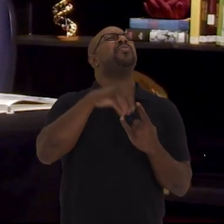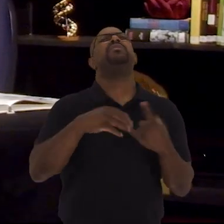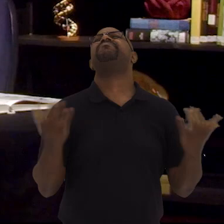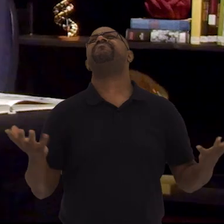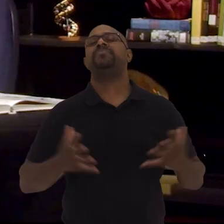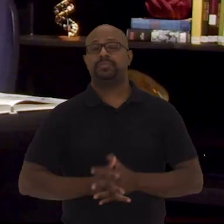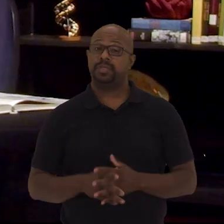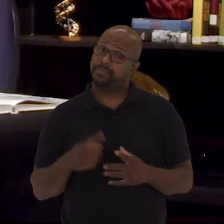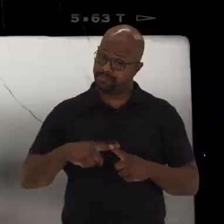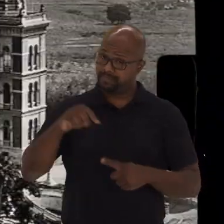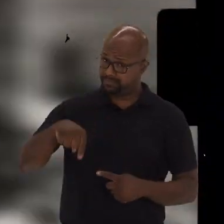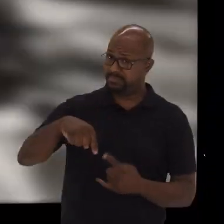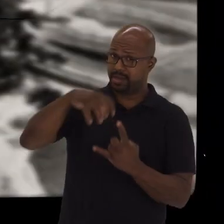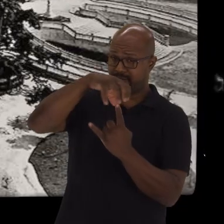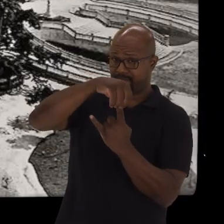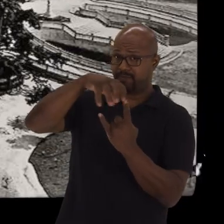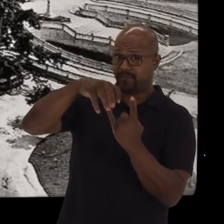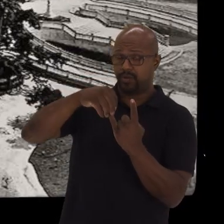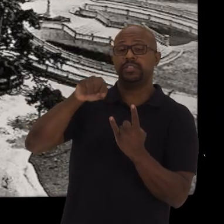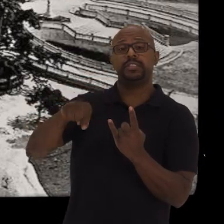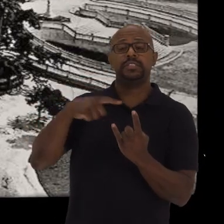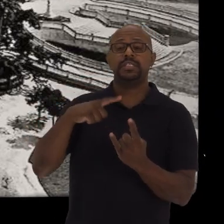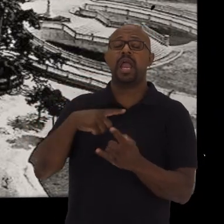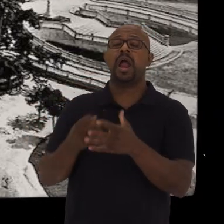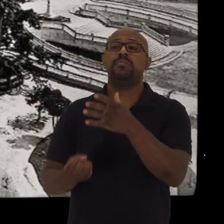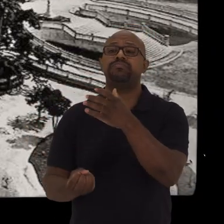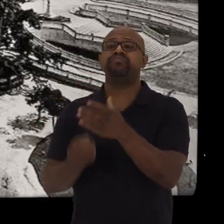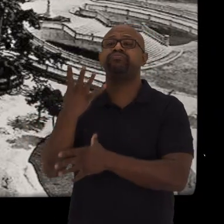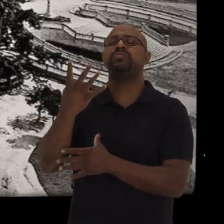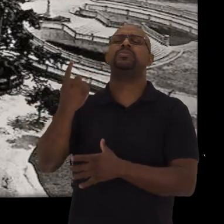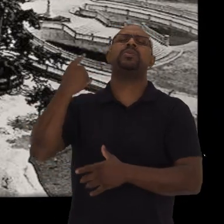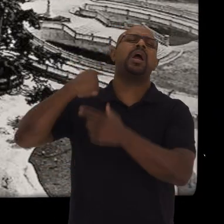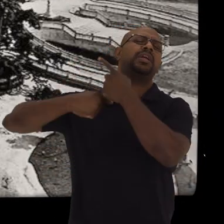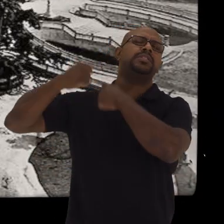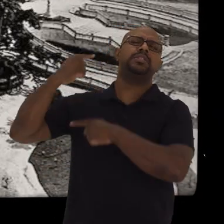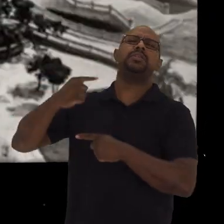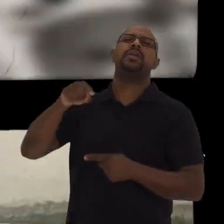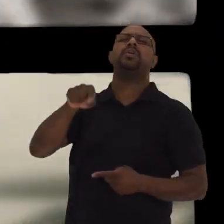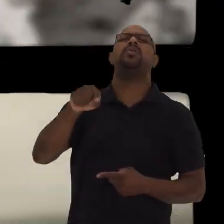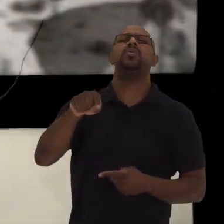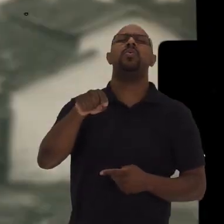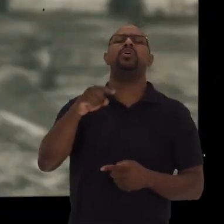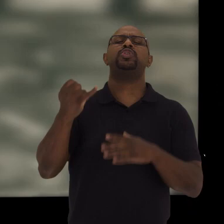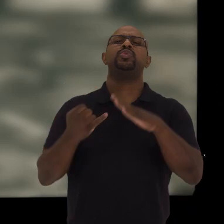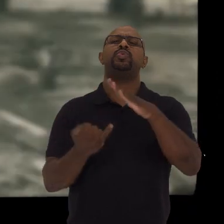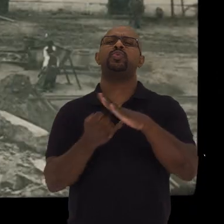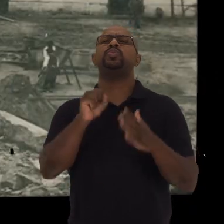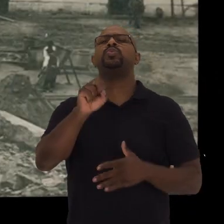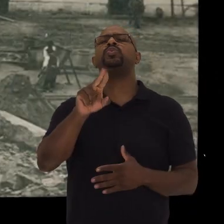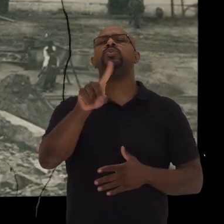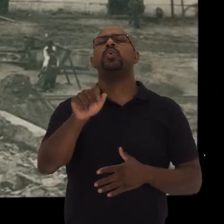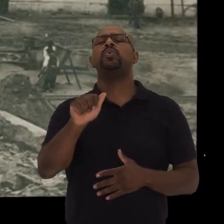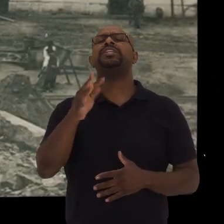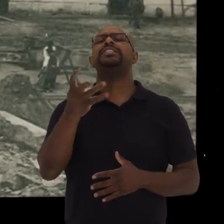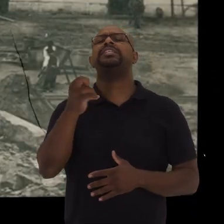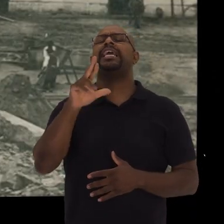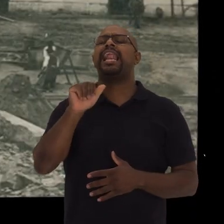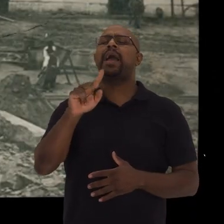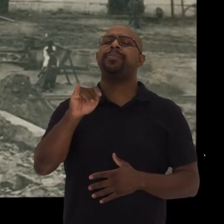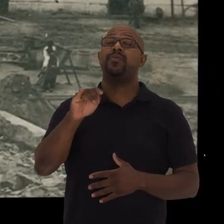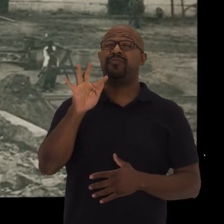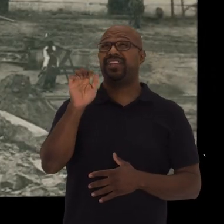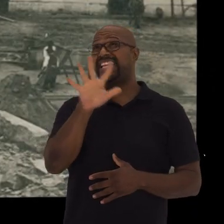a Fundação Oswaldo Cruz Ela tem sua origem No antigo Instituto Soroterápico Federal Foto antiga do castelo da Fiocruz